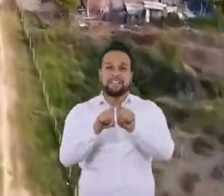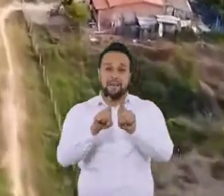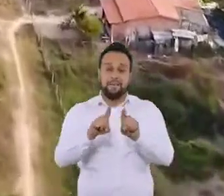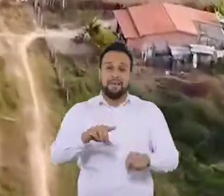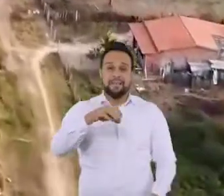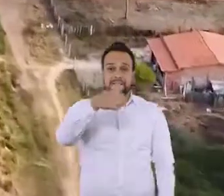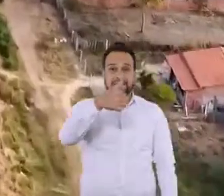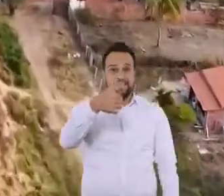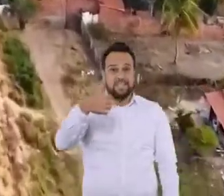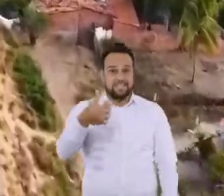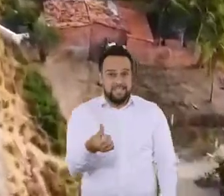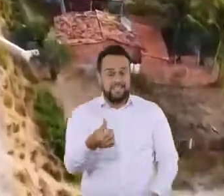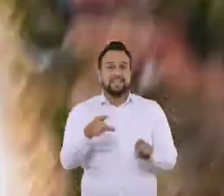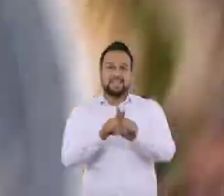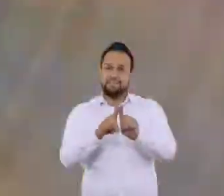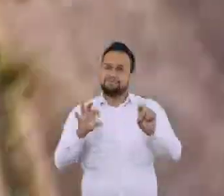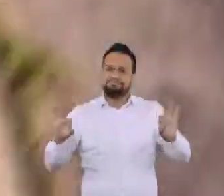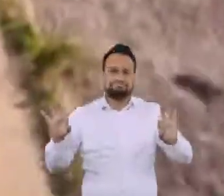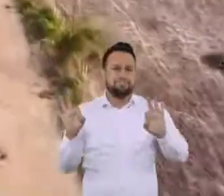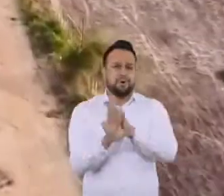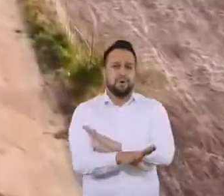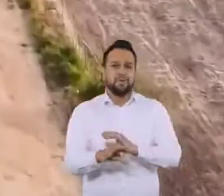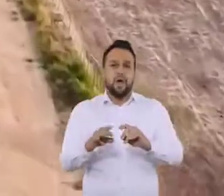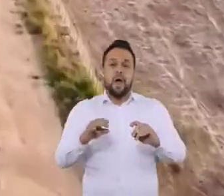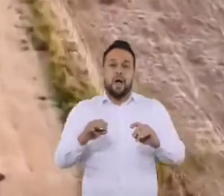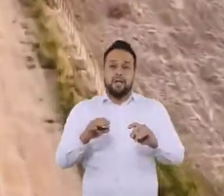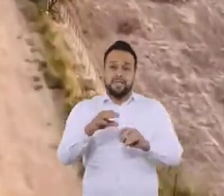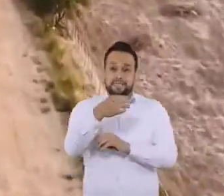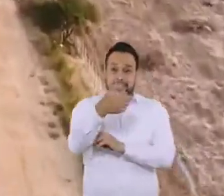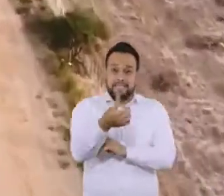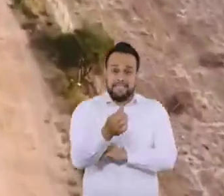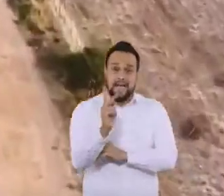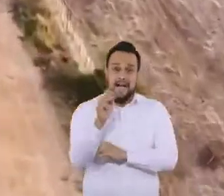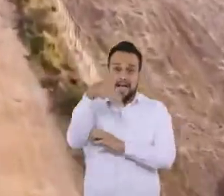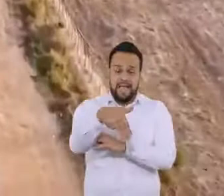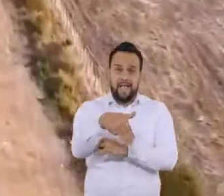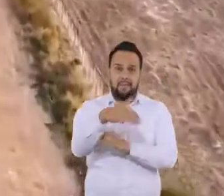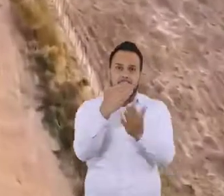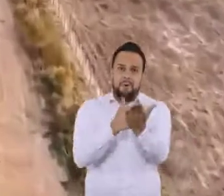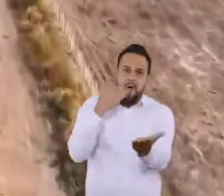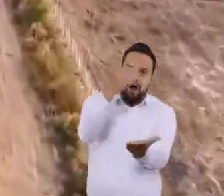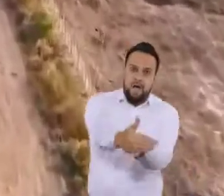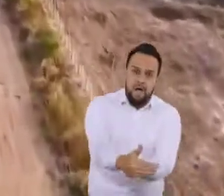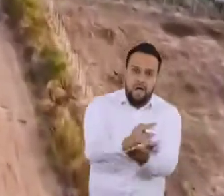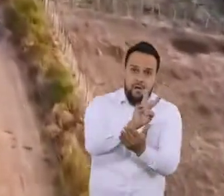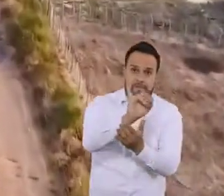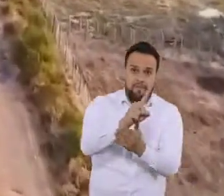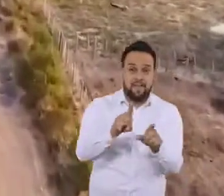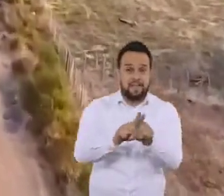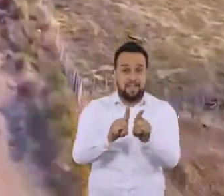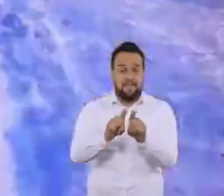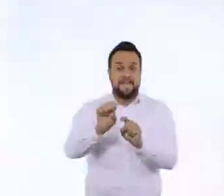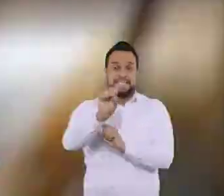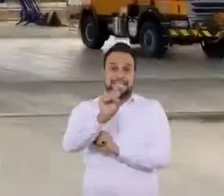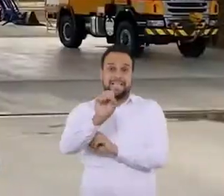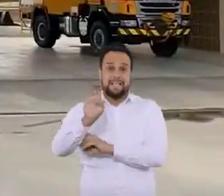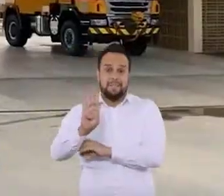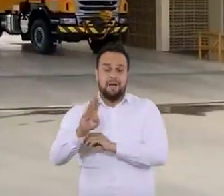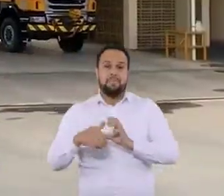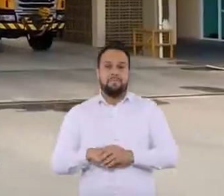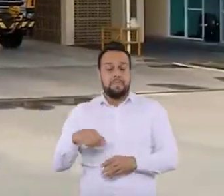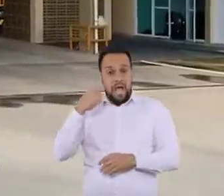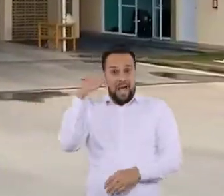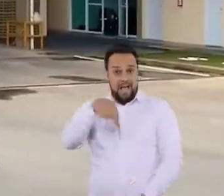-116 também está massa. Foram concluídos 16 quilômetros da duplicação entre Feira e Santa Bárbara. Se